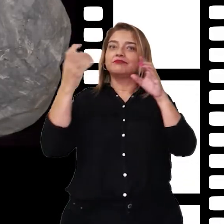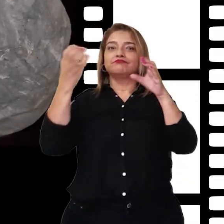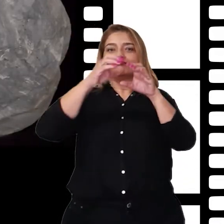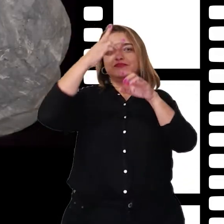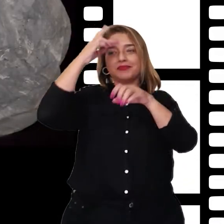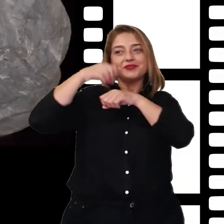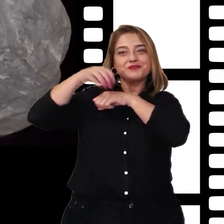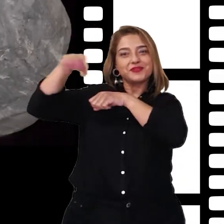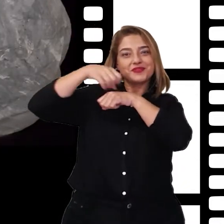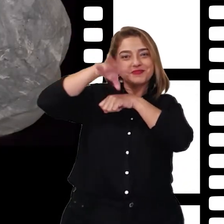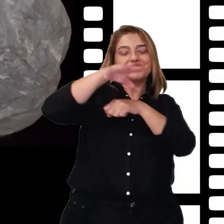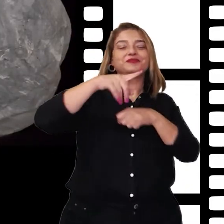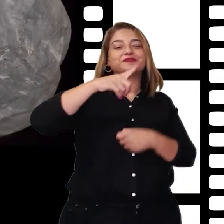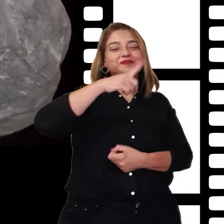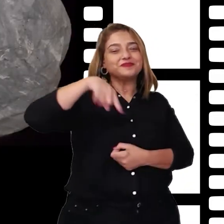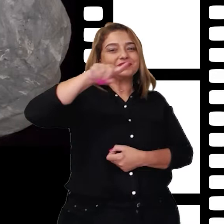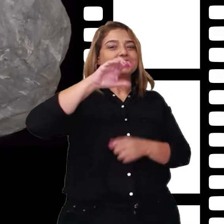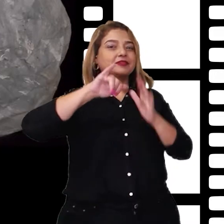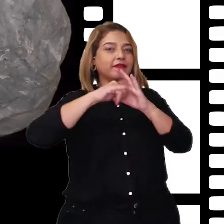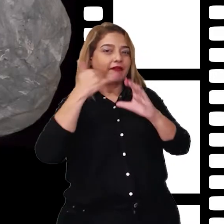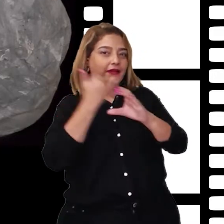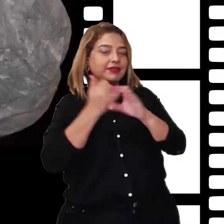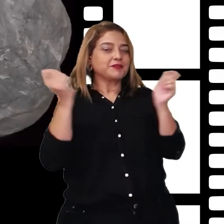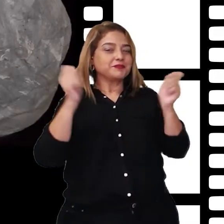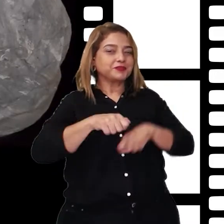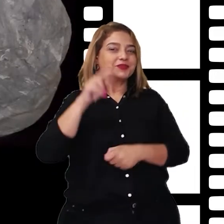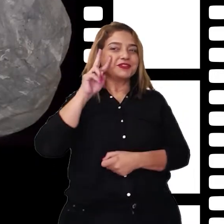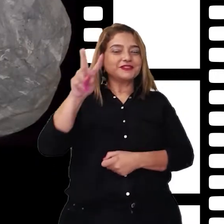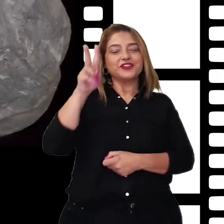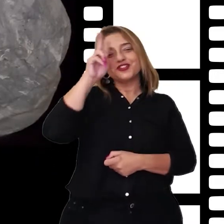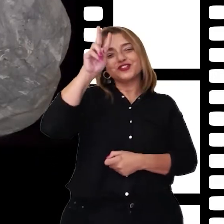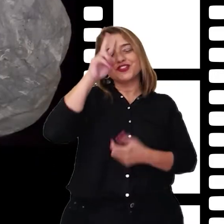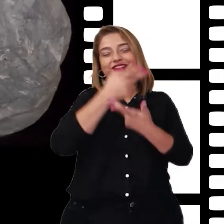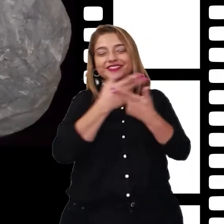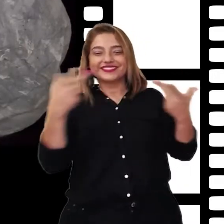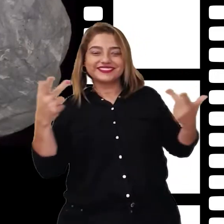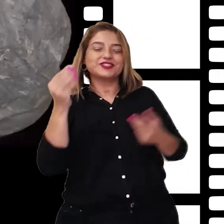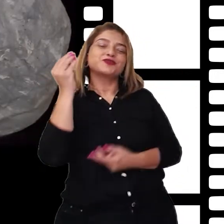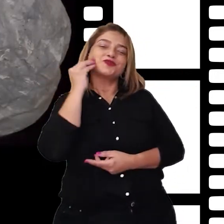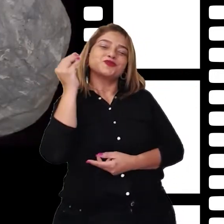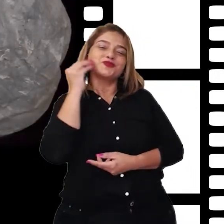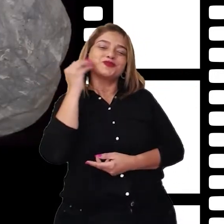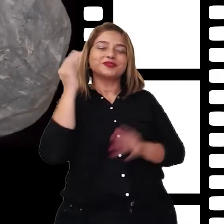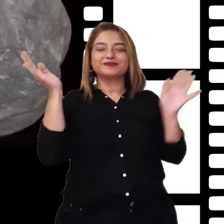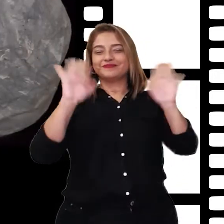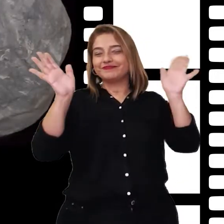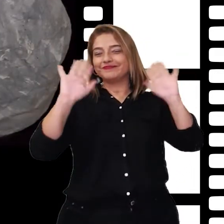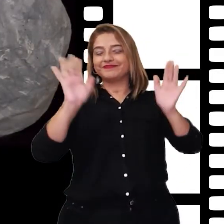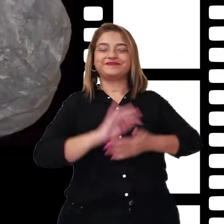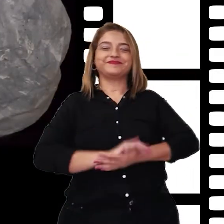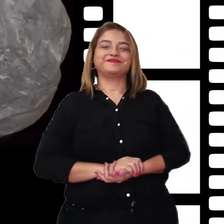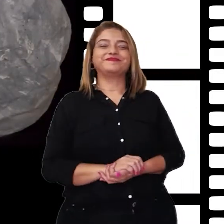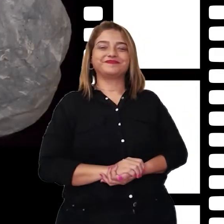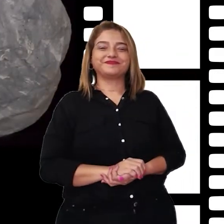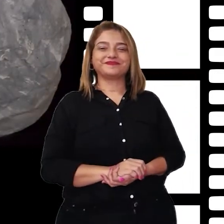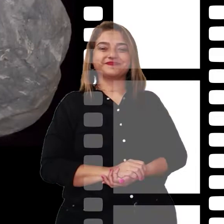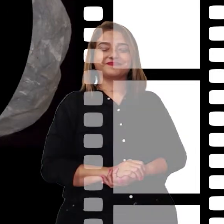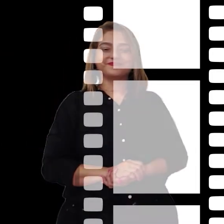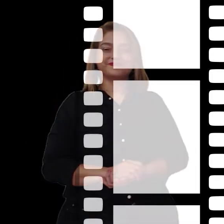meu canal, para vocês verem outros vídeos de histórias também como essas. Um beijo e até a próxima. Tchau!